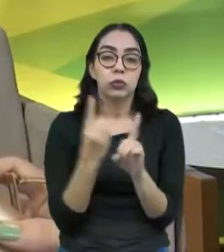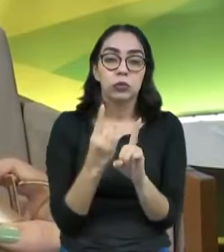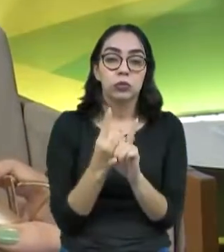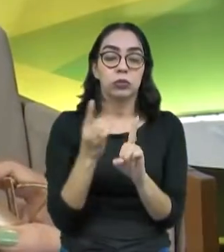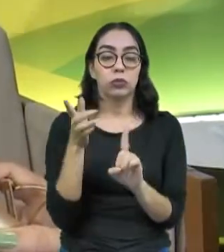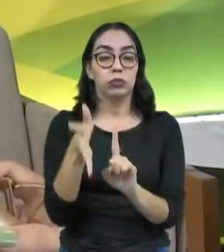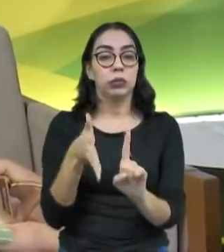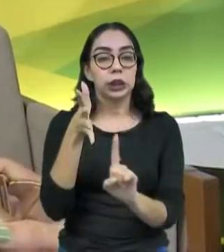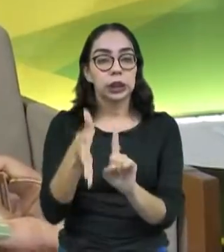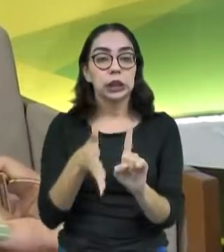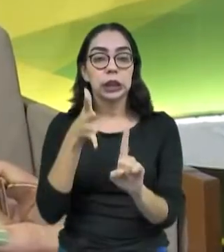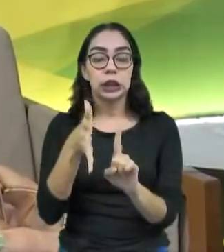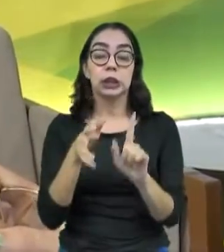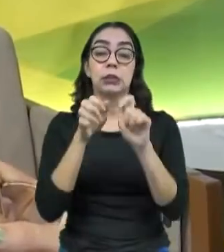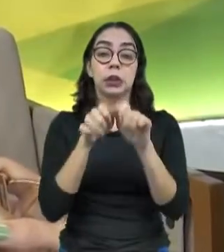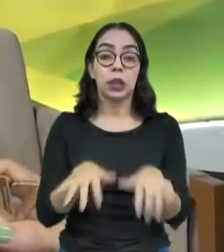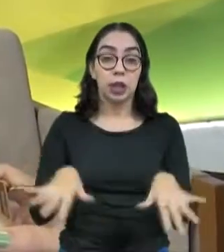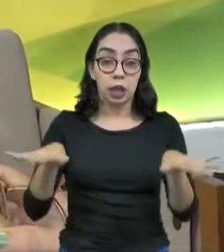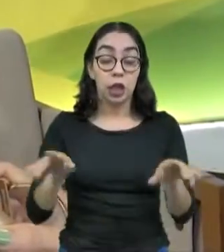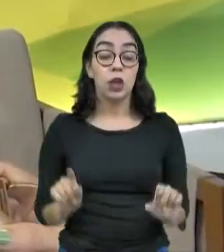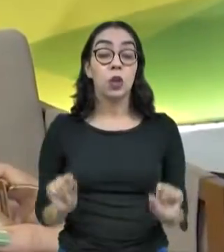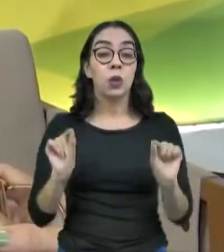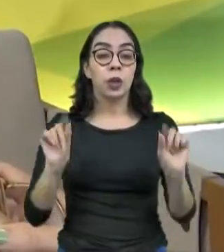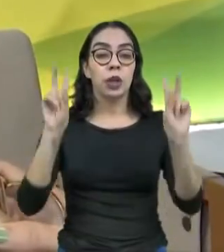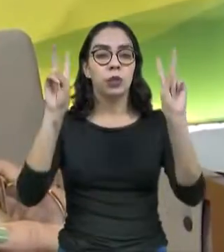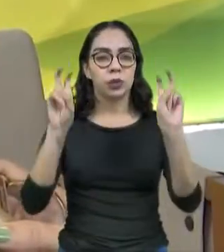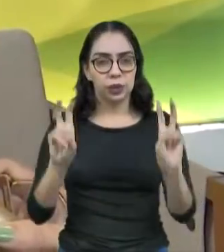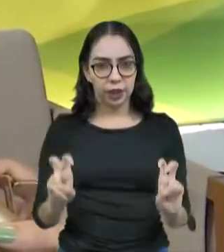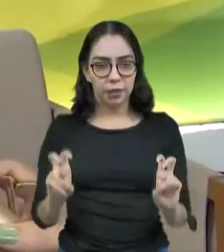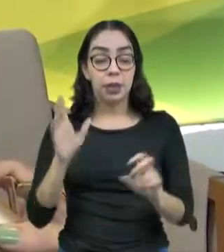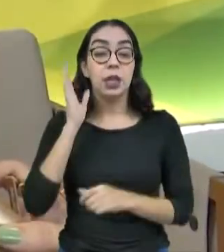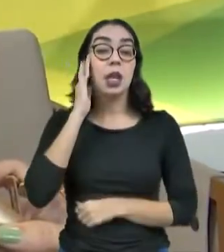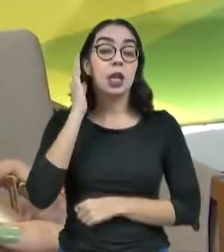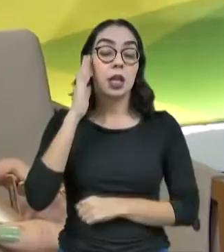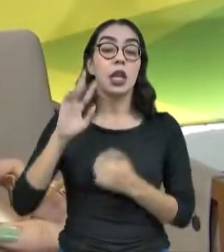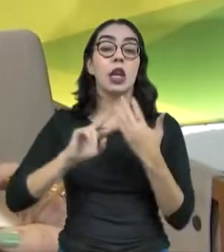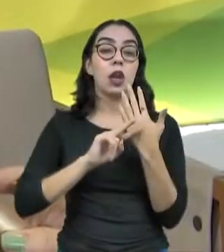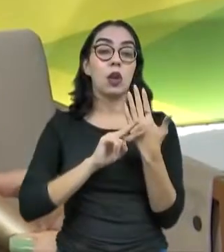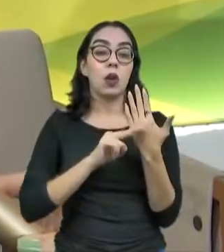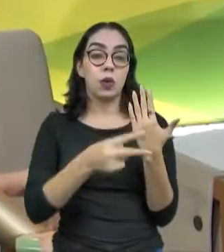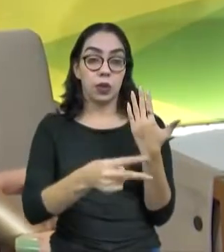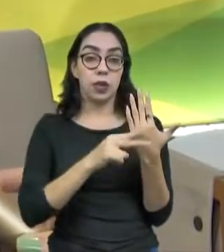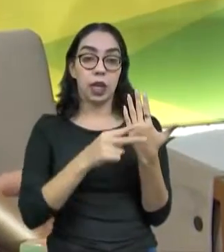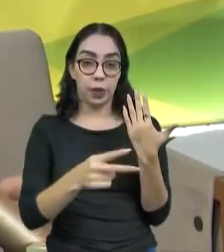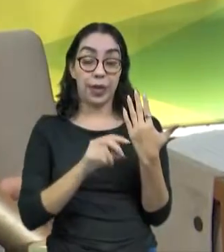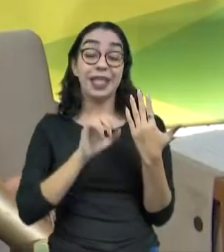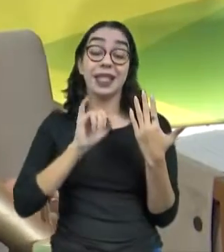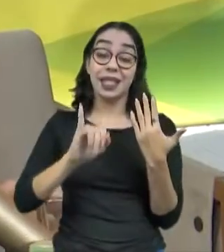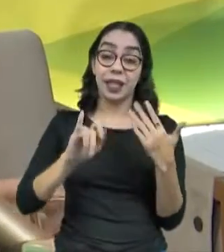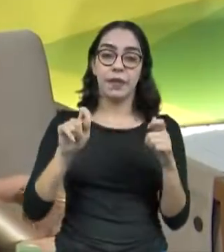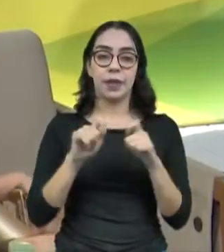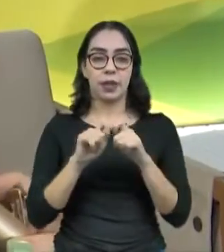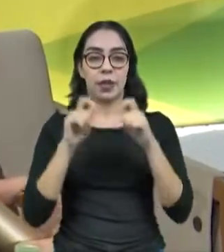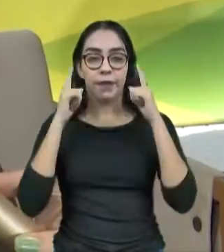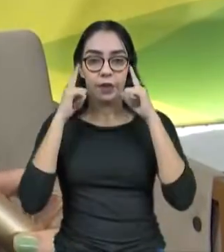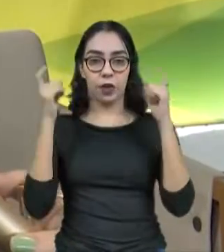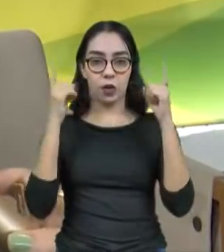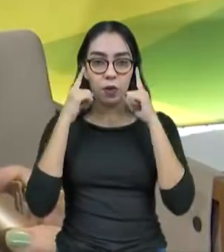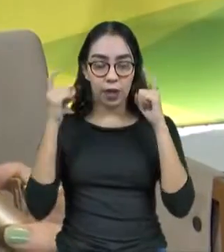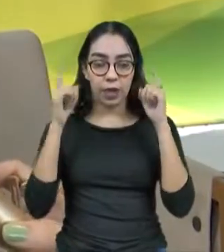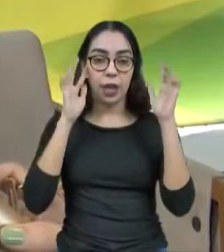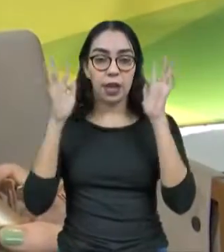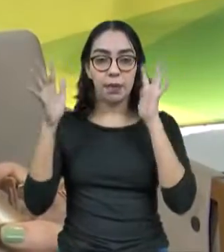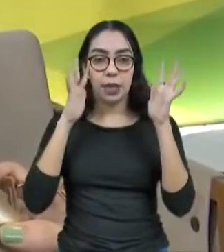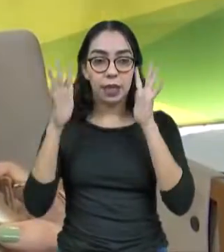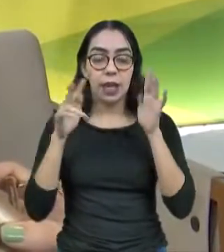ver essas causas, entender as consequências das ações que você fez e pensar junto como é que você vai repagar